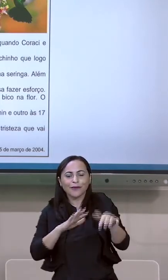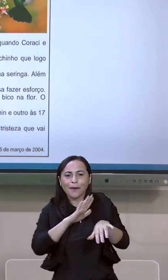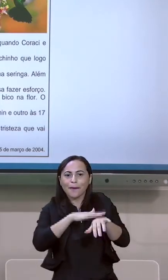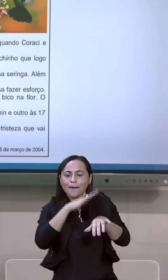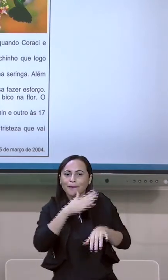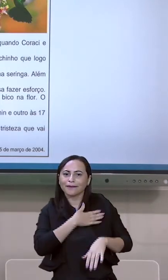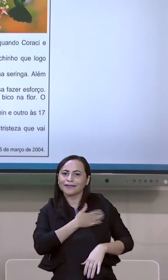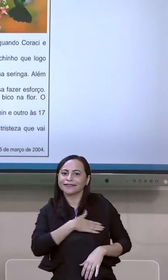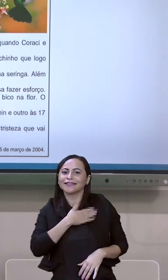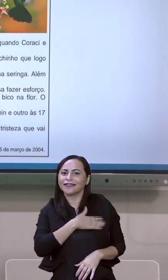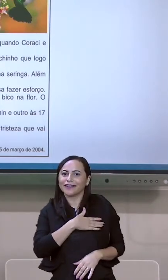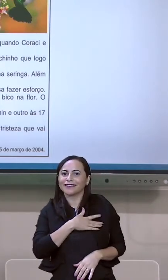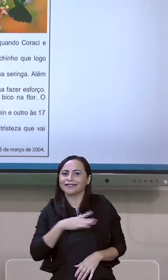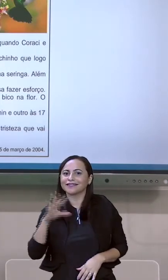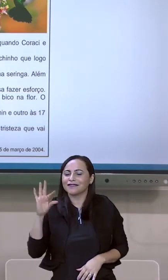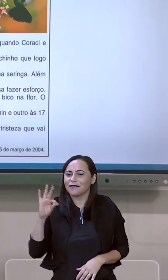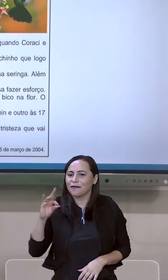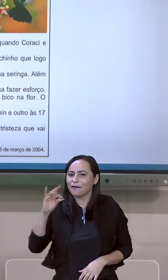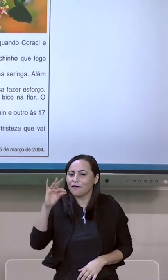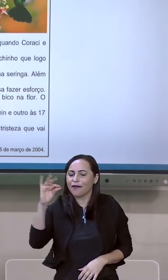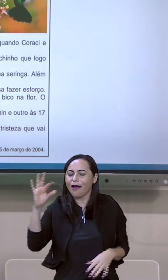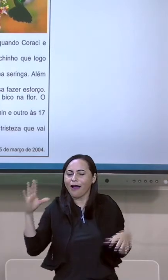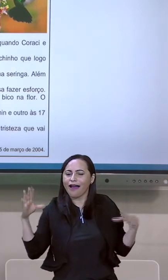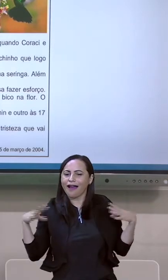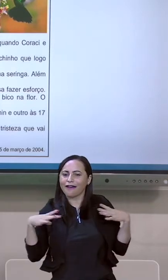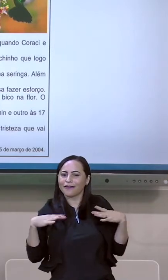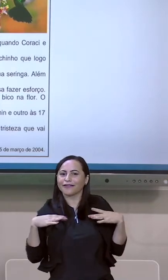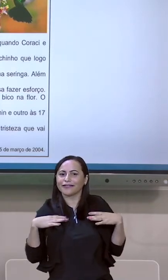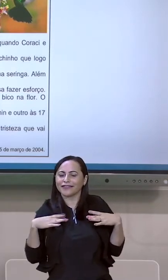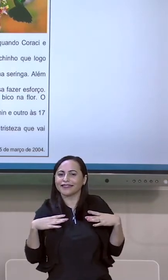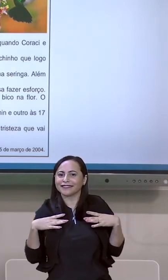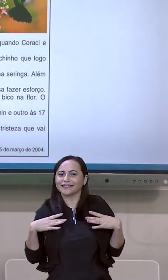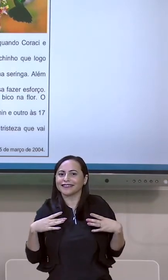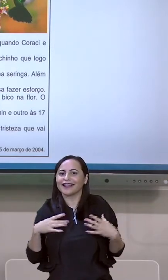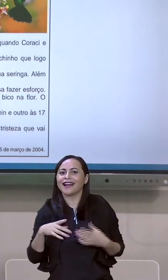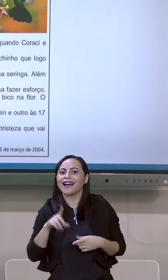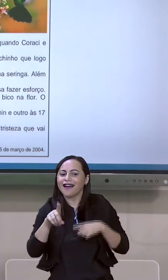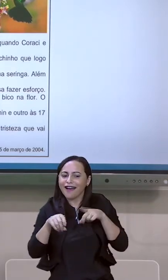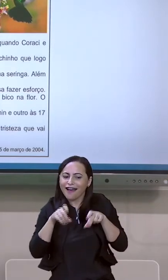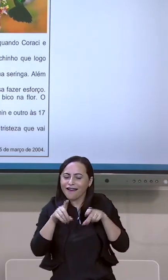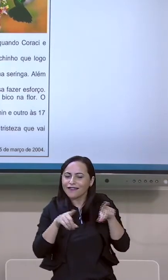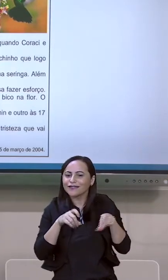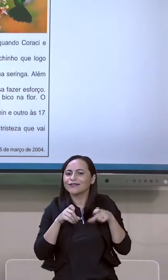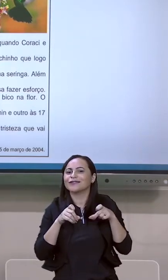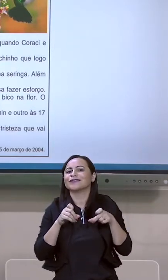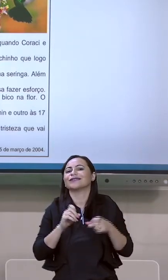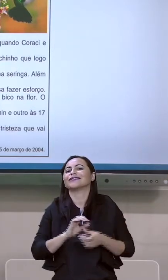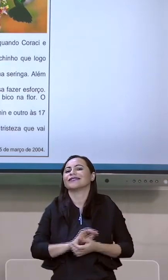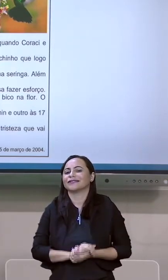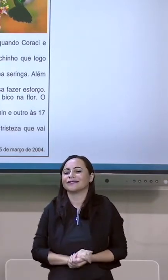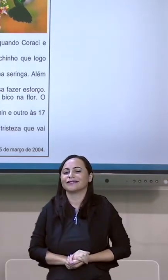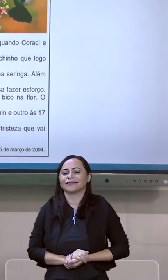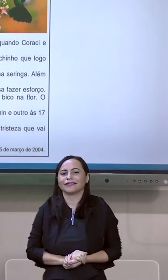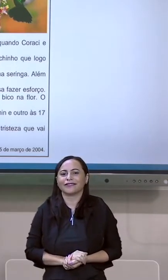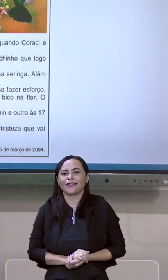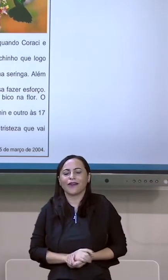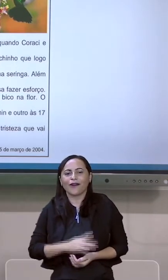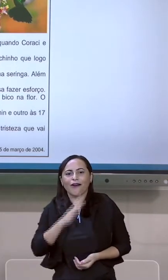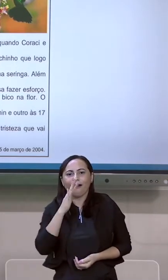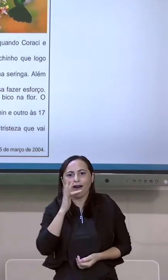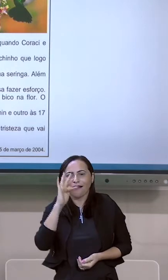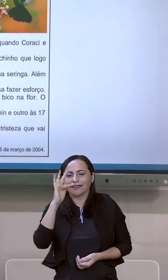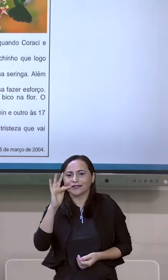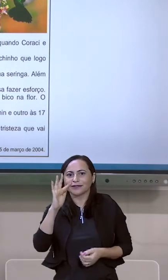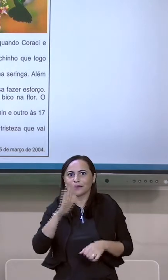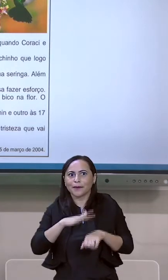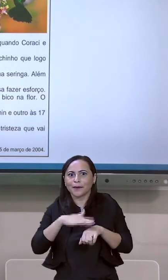esse folgadinho desse beija-flor tem até as flores preferidas. Ele é cuidado com todo amor. E o final